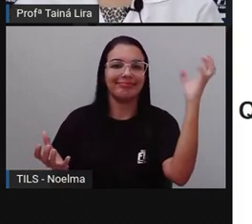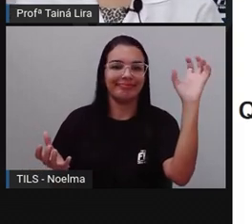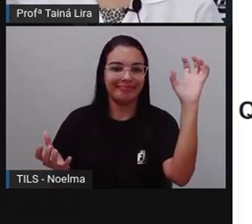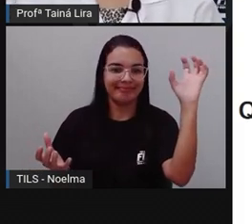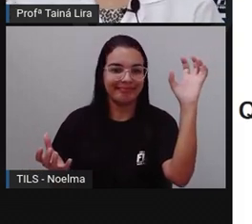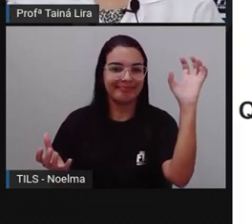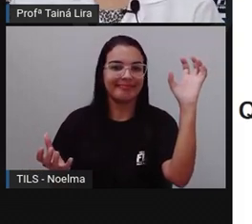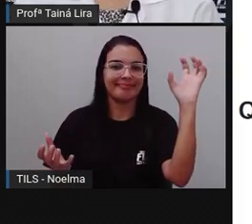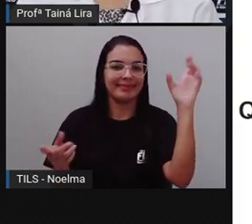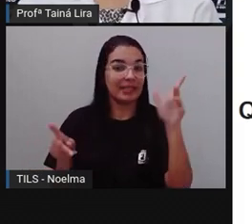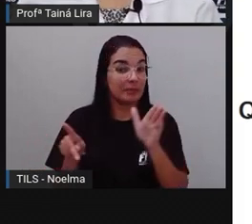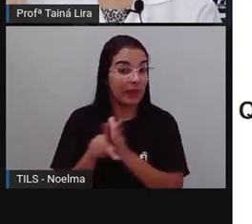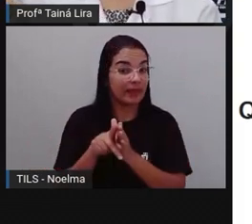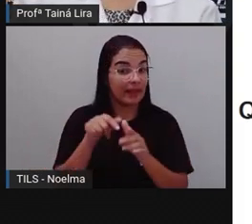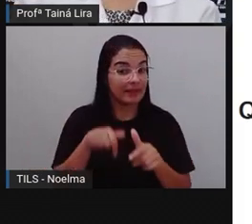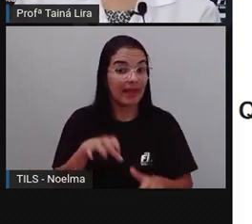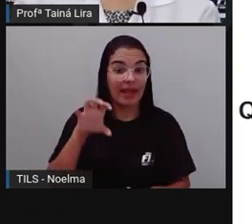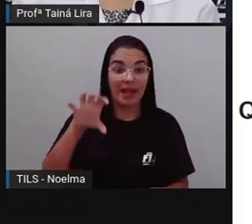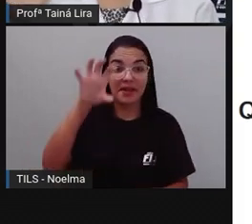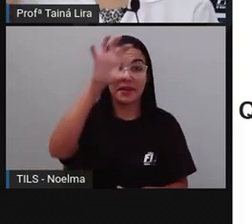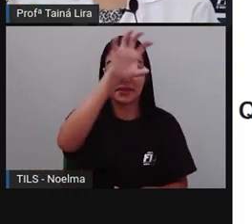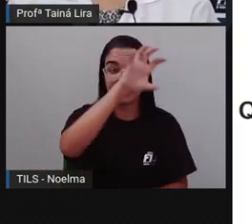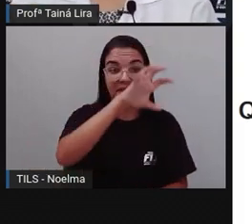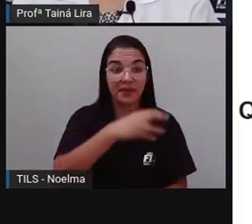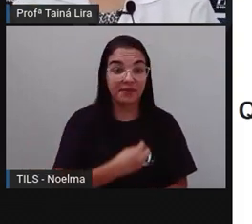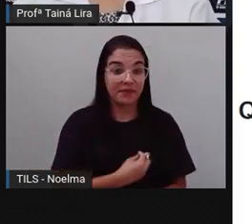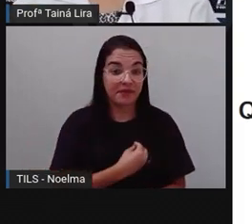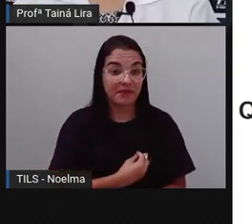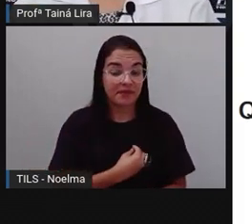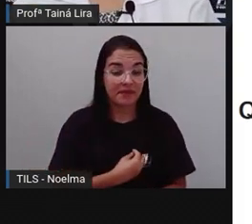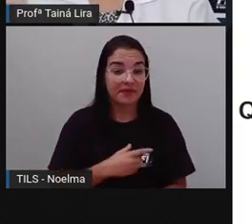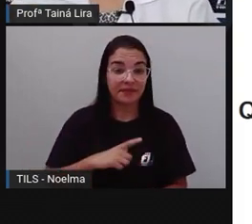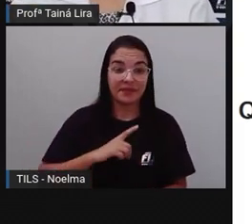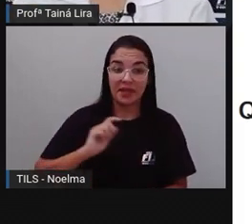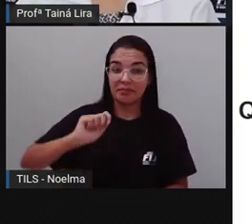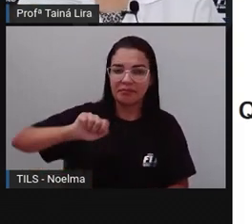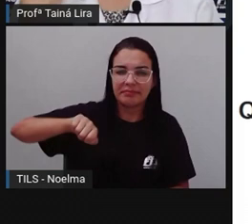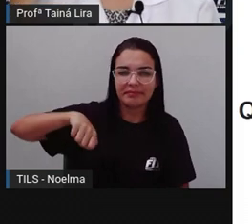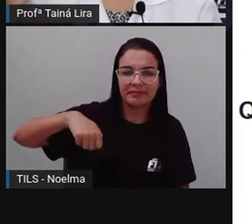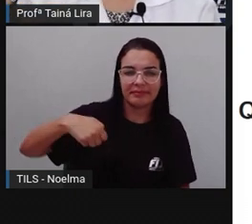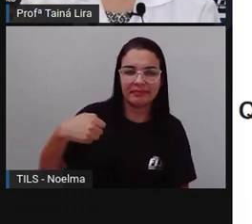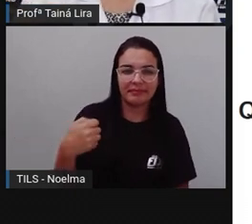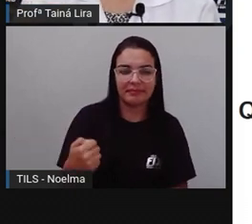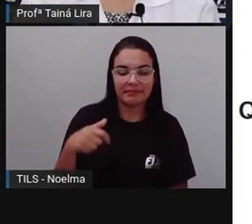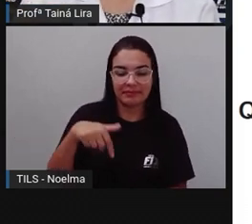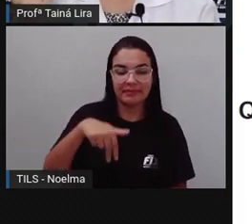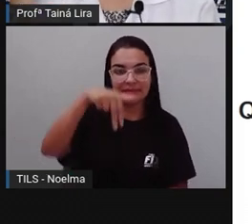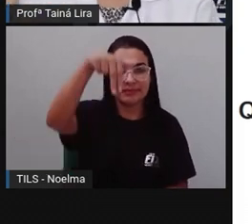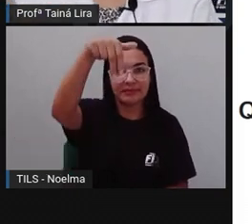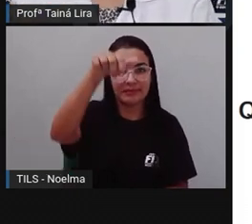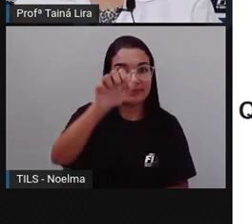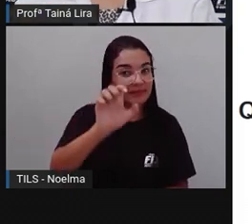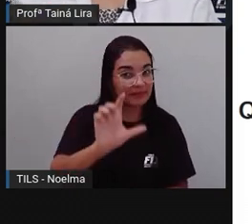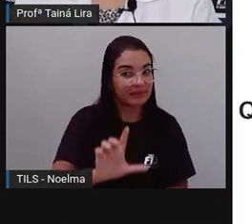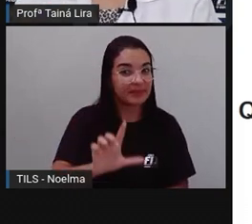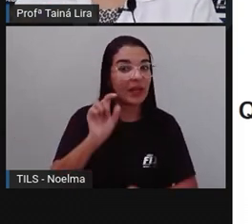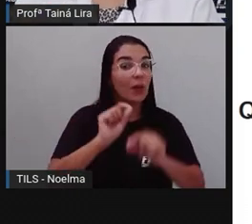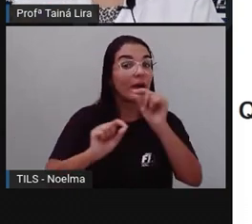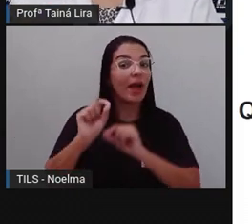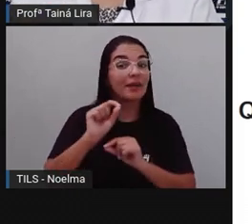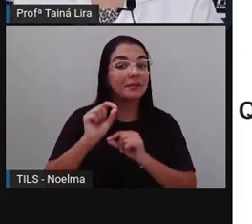região, Onde nós vivemos, Que é símbolo da nossa região, Que é símbolo do Nordeste, Que é o